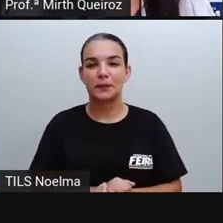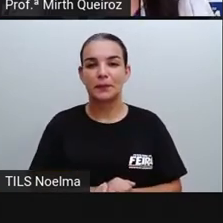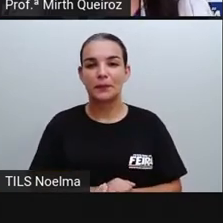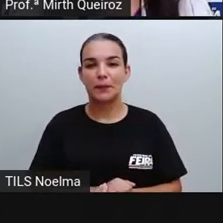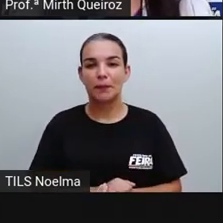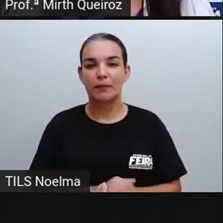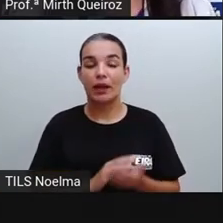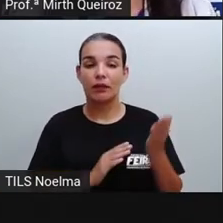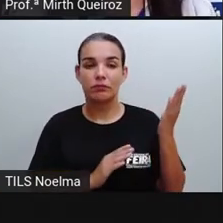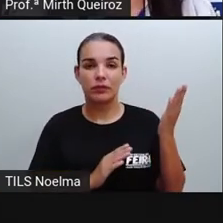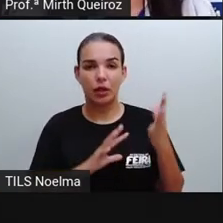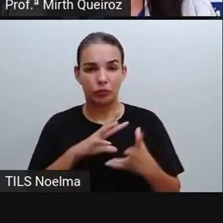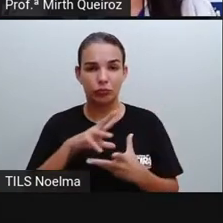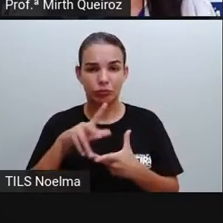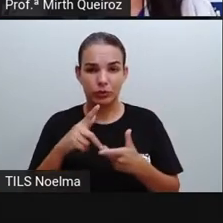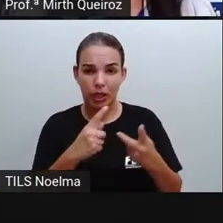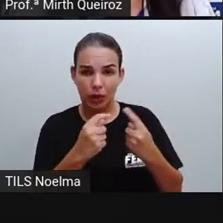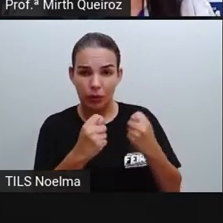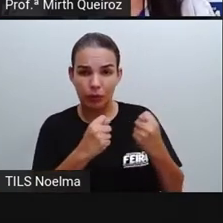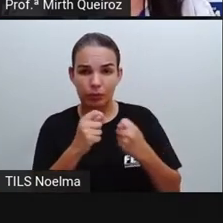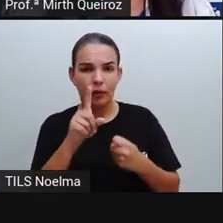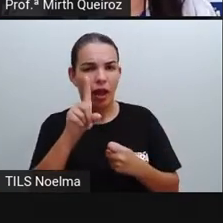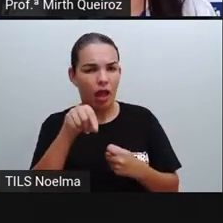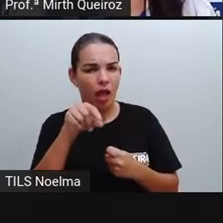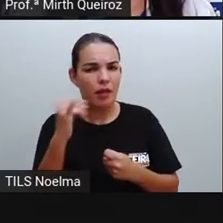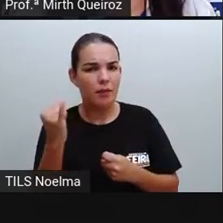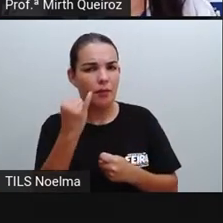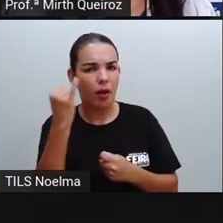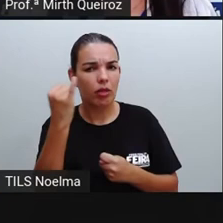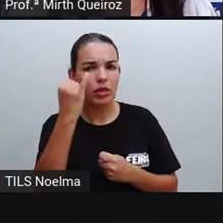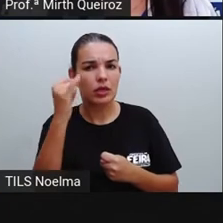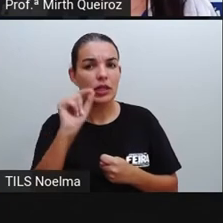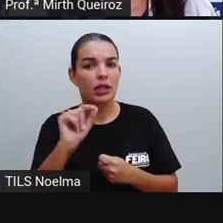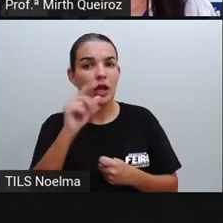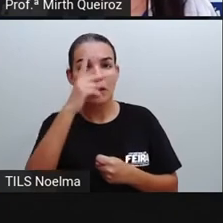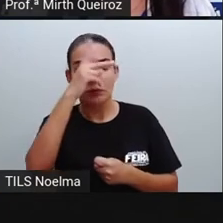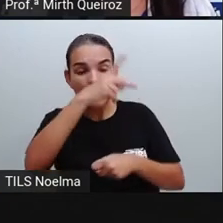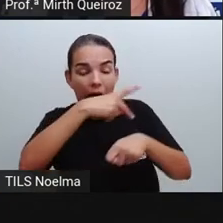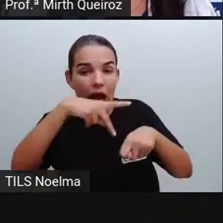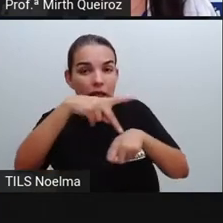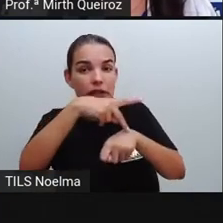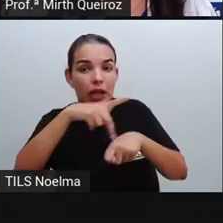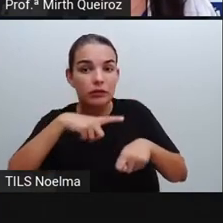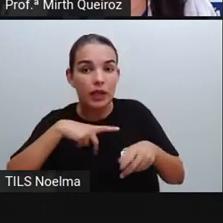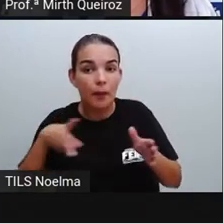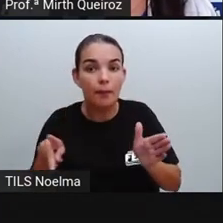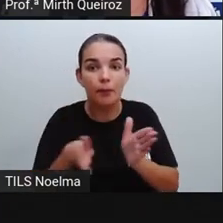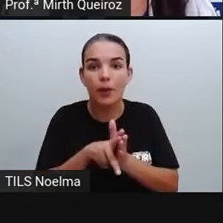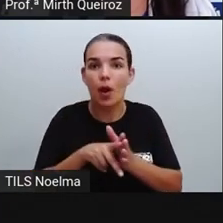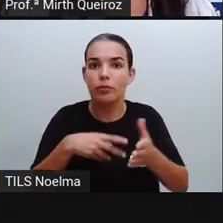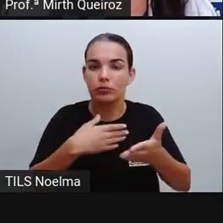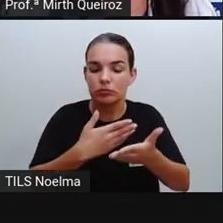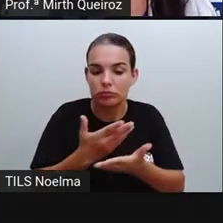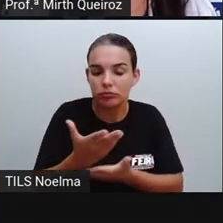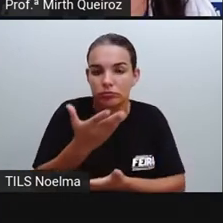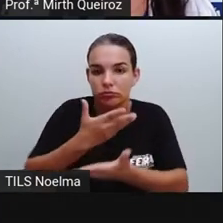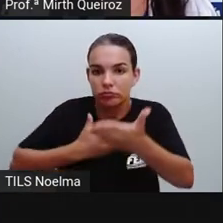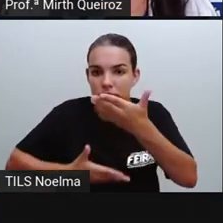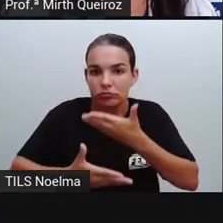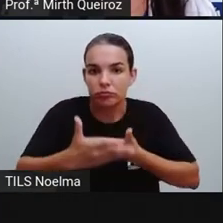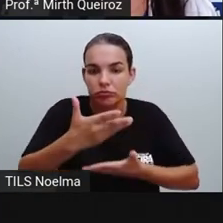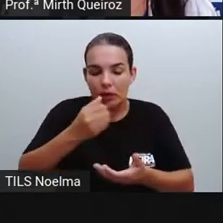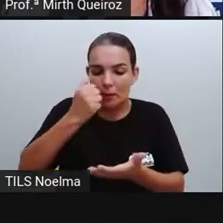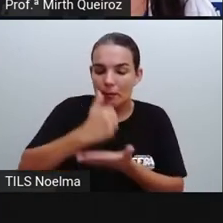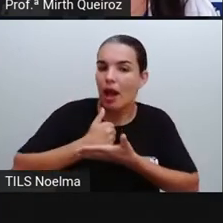No mundo econômico, é de suma importância que os países possuam meios de produzir a sua própria matéria